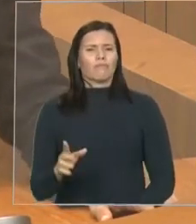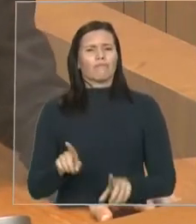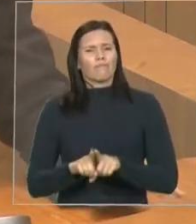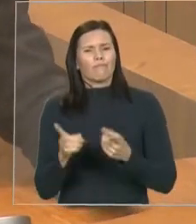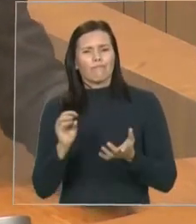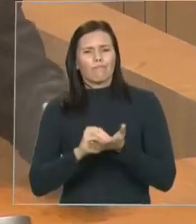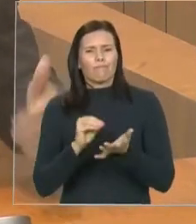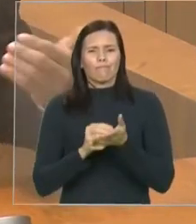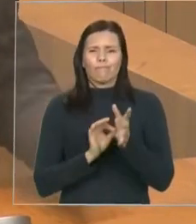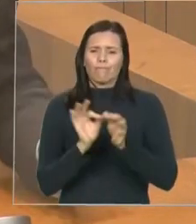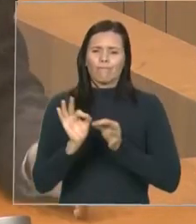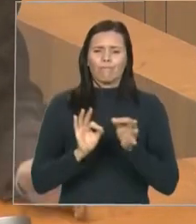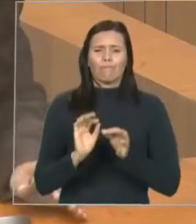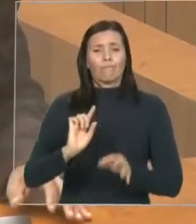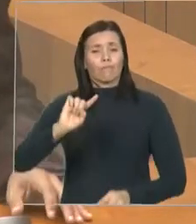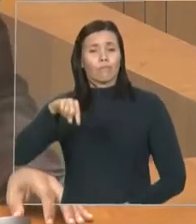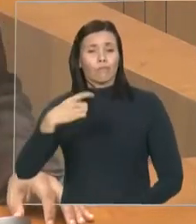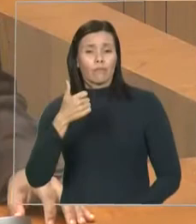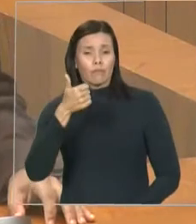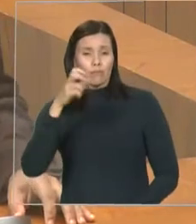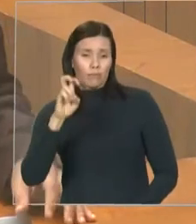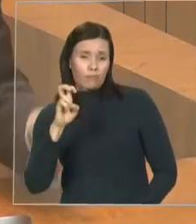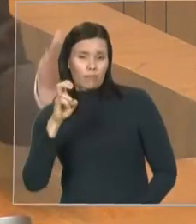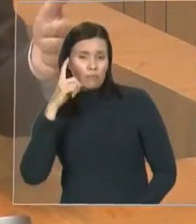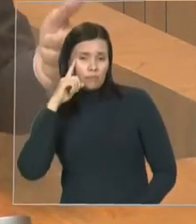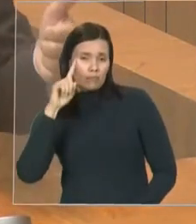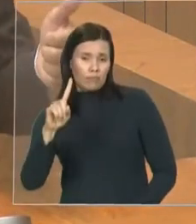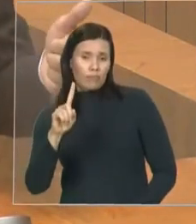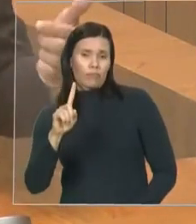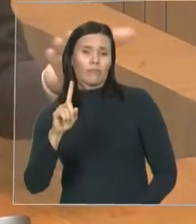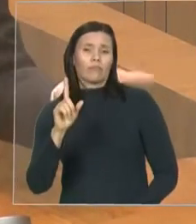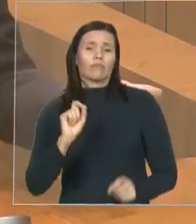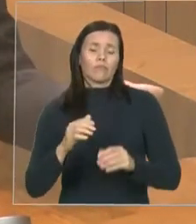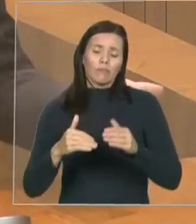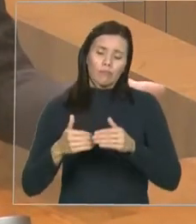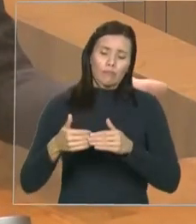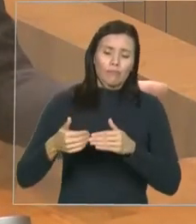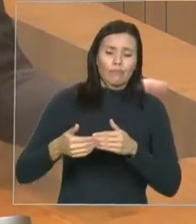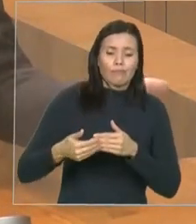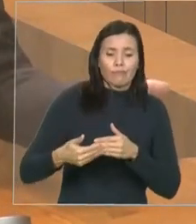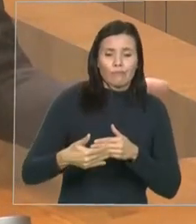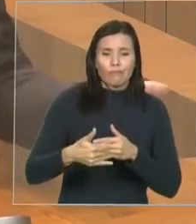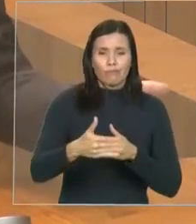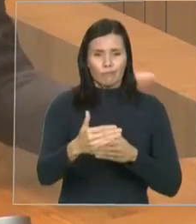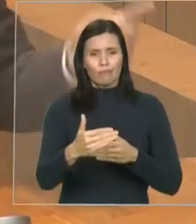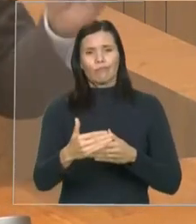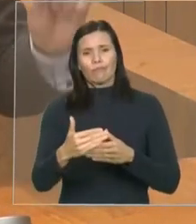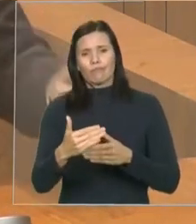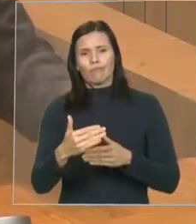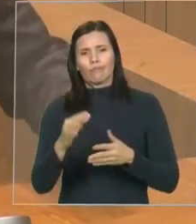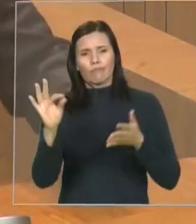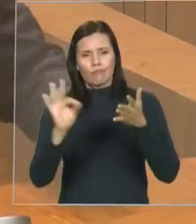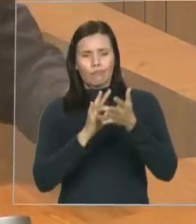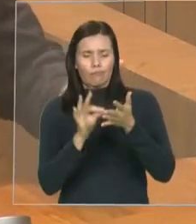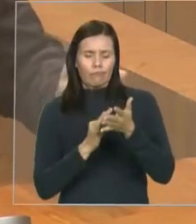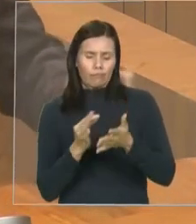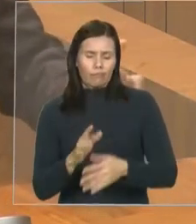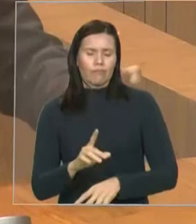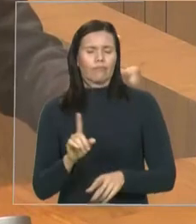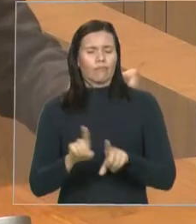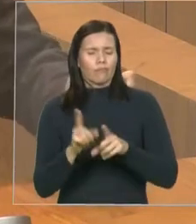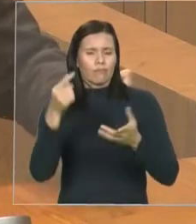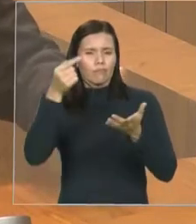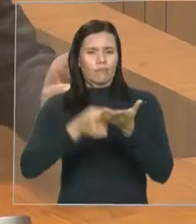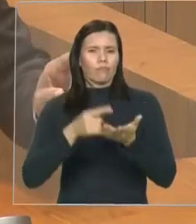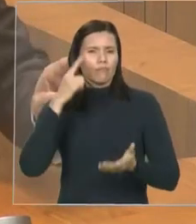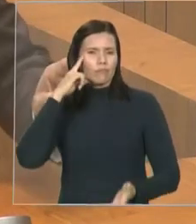depois de 15 dias foi que as inscrições foram retomadas. A data da prova que inicialmente estava programada, prevista para o dia 21